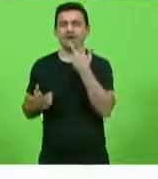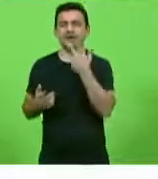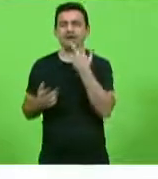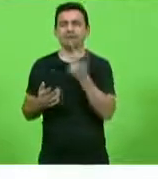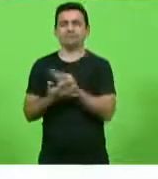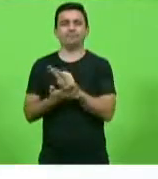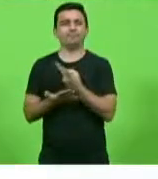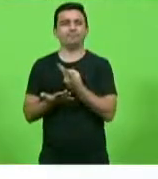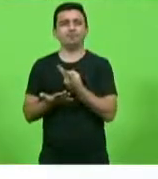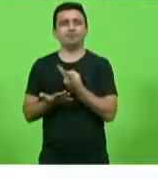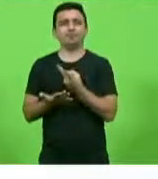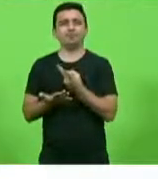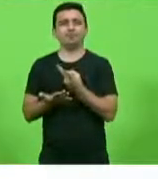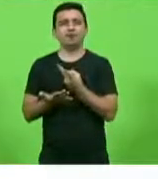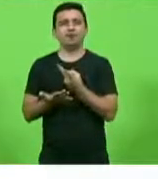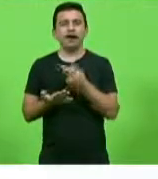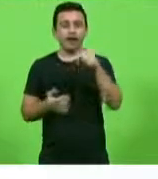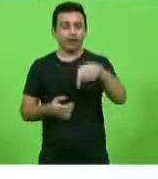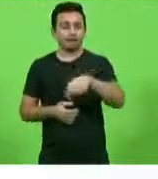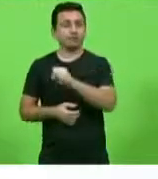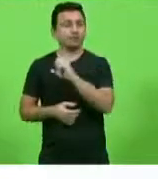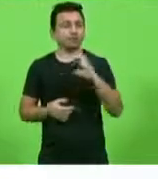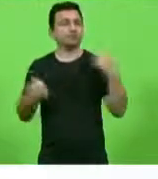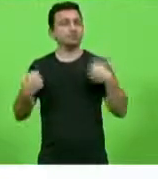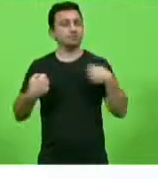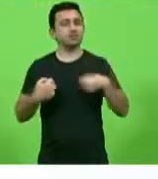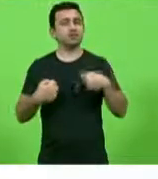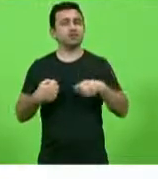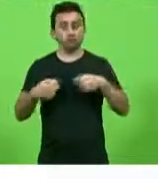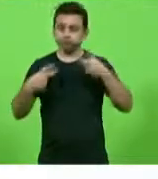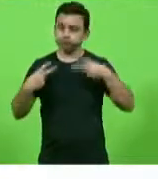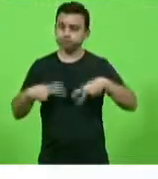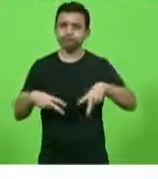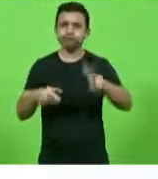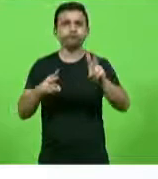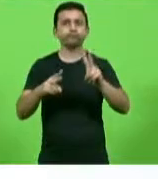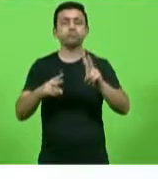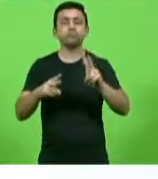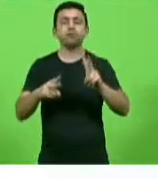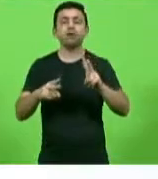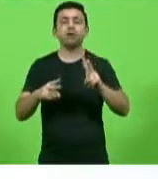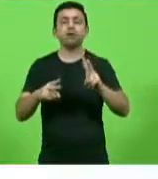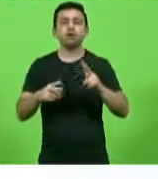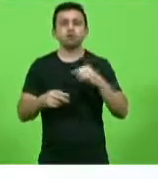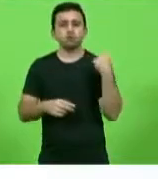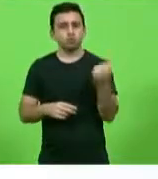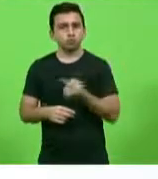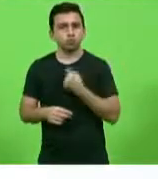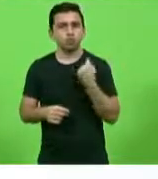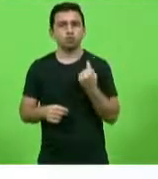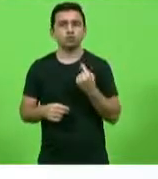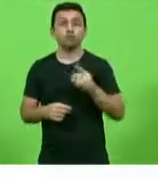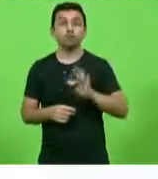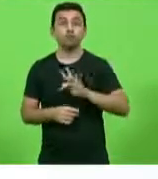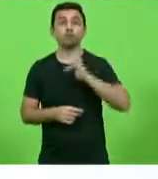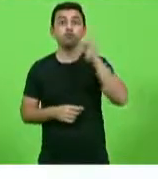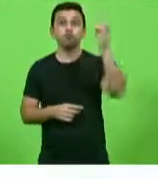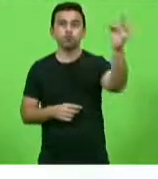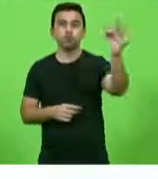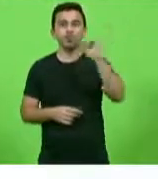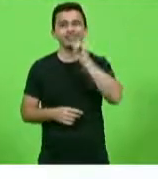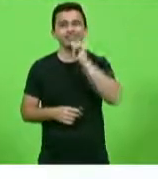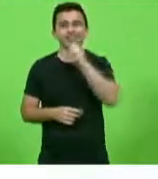em Santa Catarina, e precisa andar, precisa andar para que a gente um dia não venha a